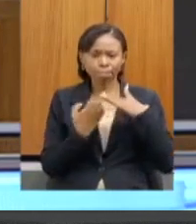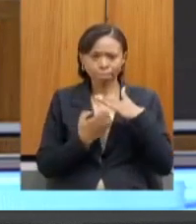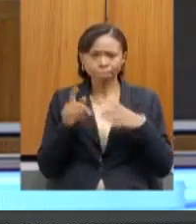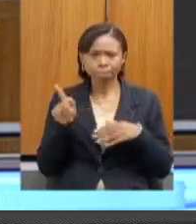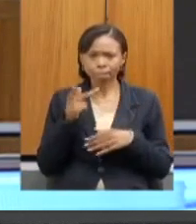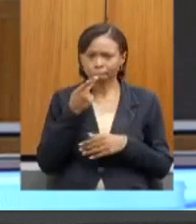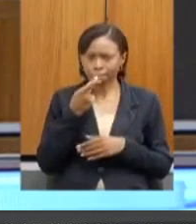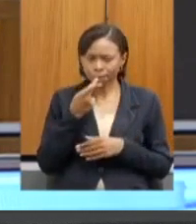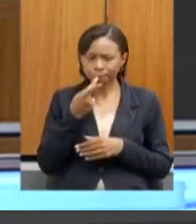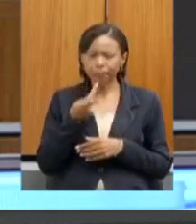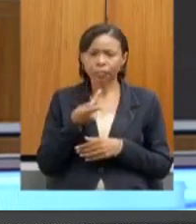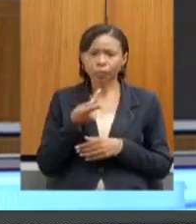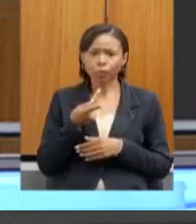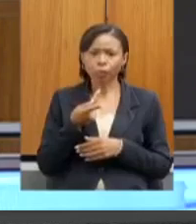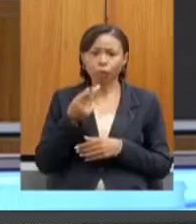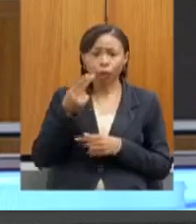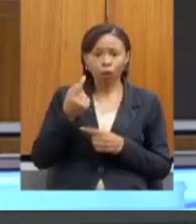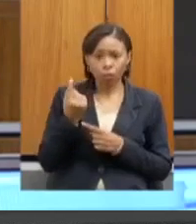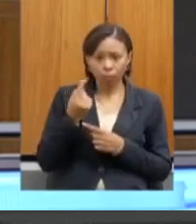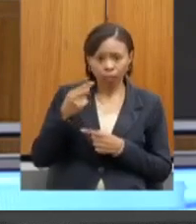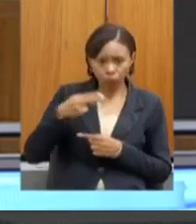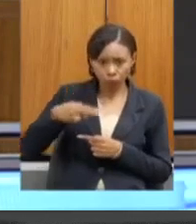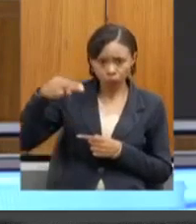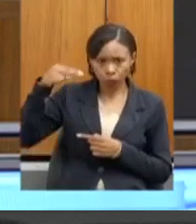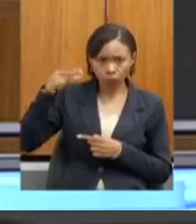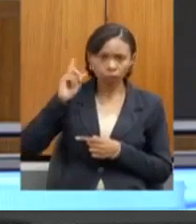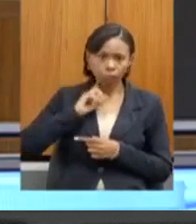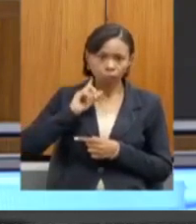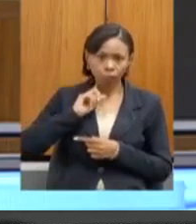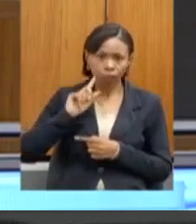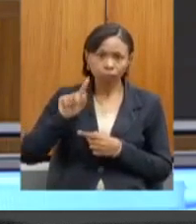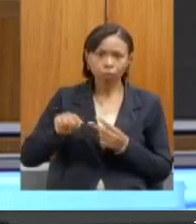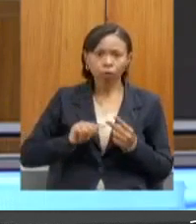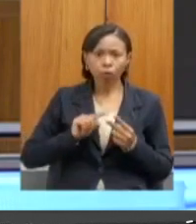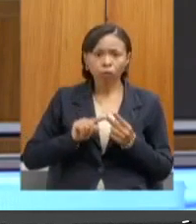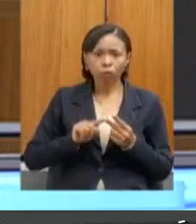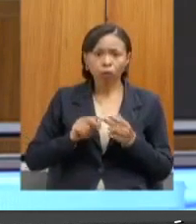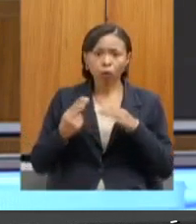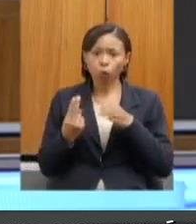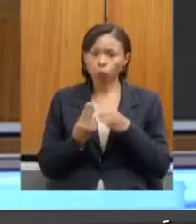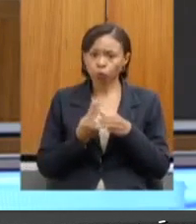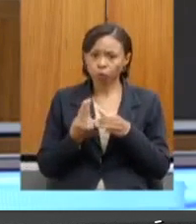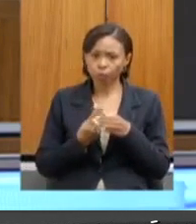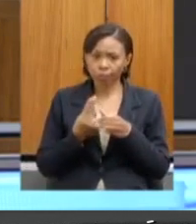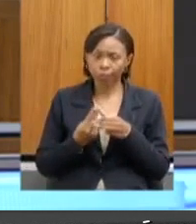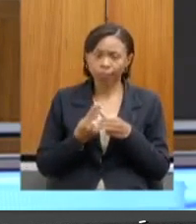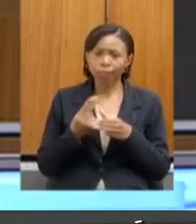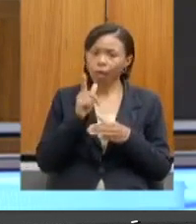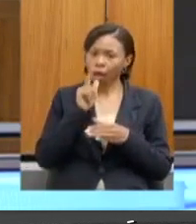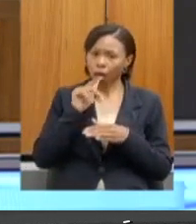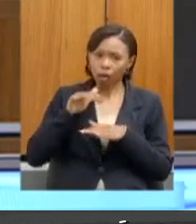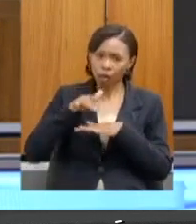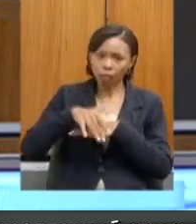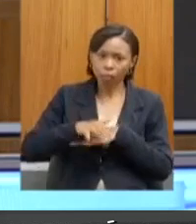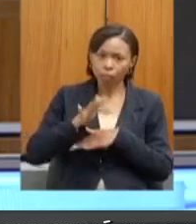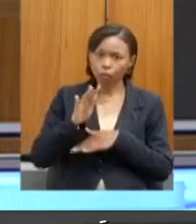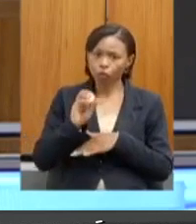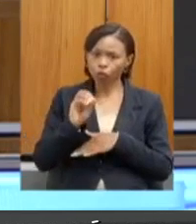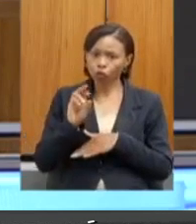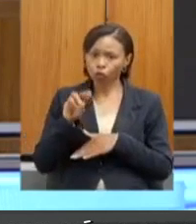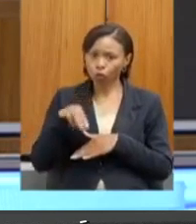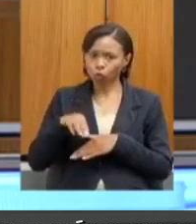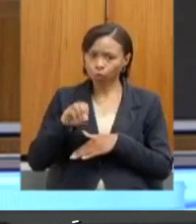Mineração no norte de Minas e depois a Usina Hidrelétrica de Formoso no São Francisco, são